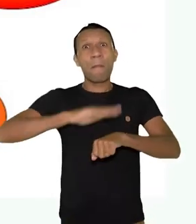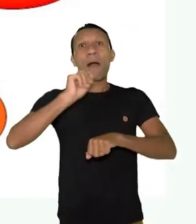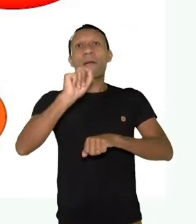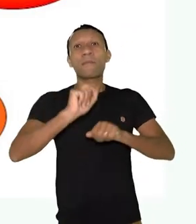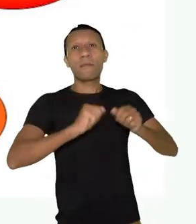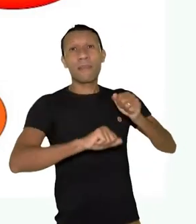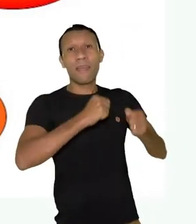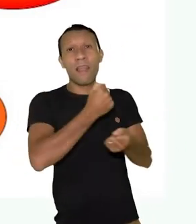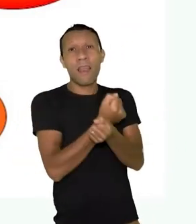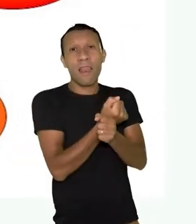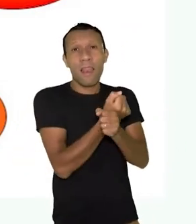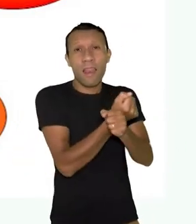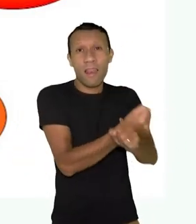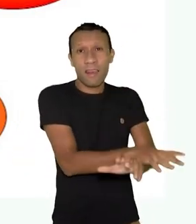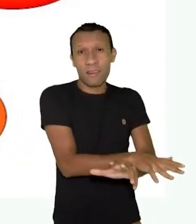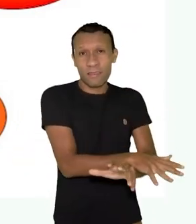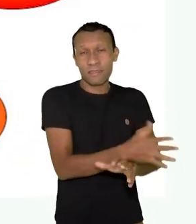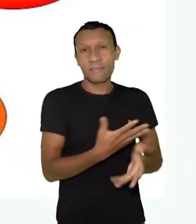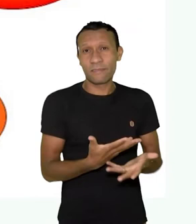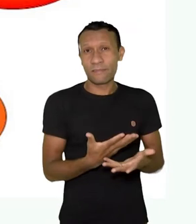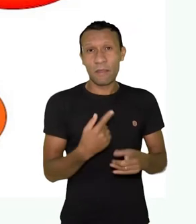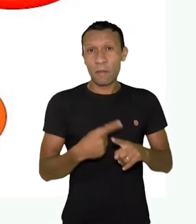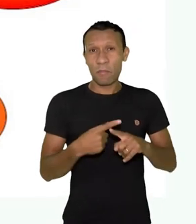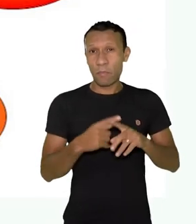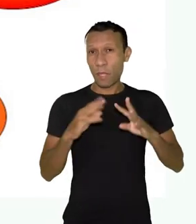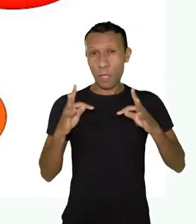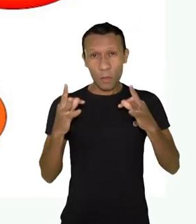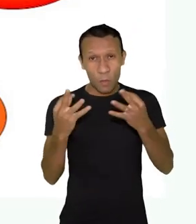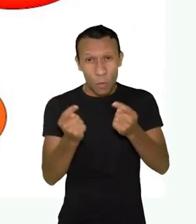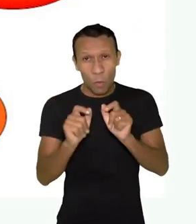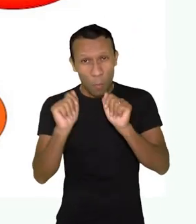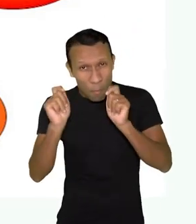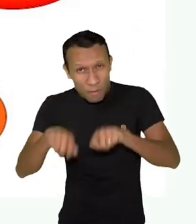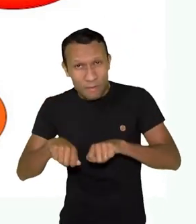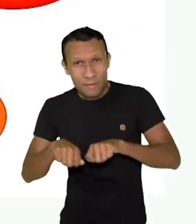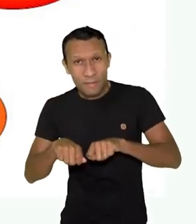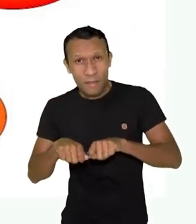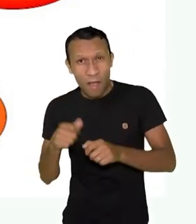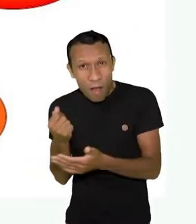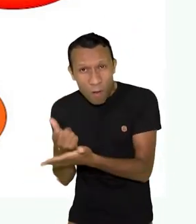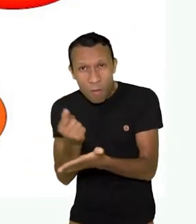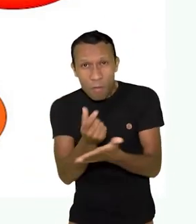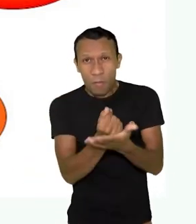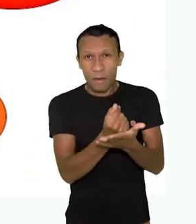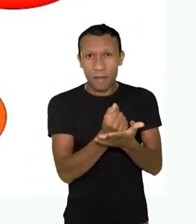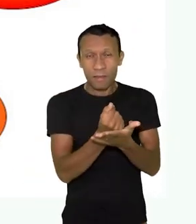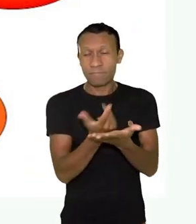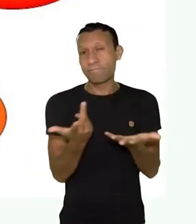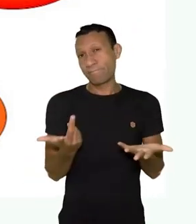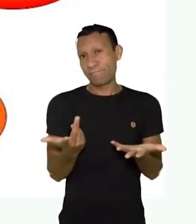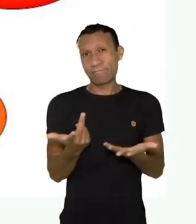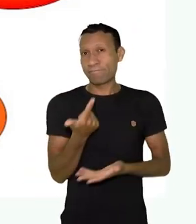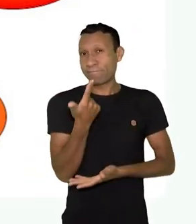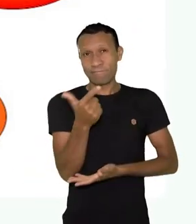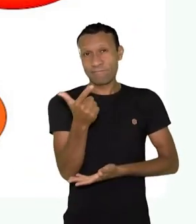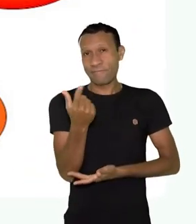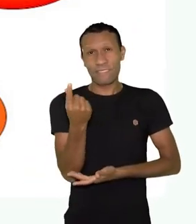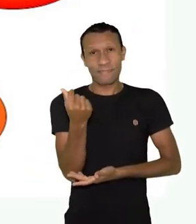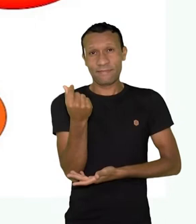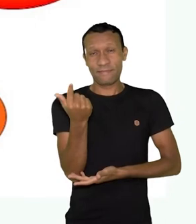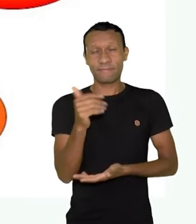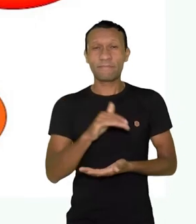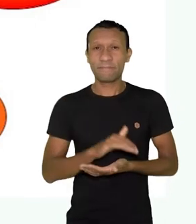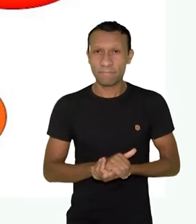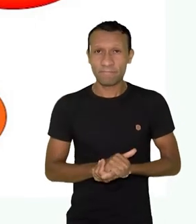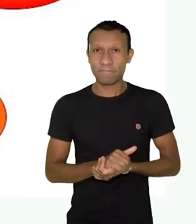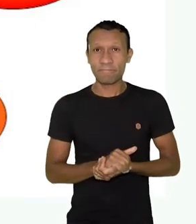mais vai ter desigualdades sociais, porque nem todo mundo vai ter condições de consumir. Essas desigualdades,